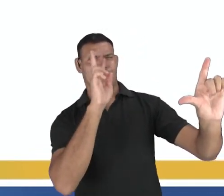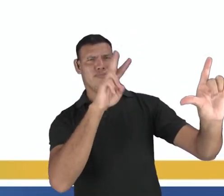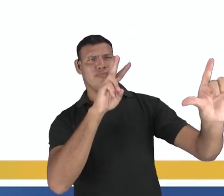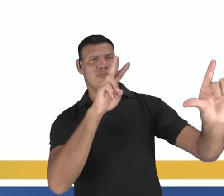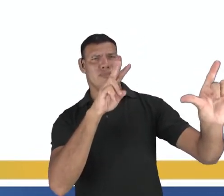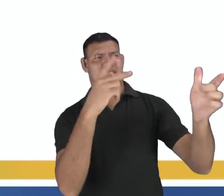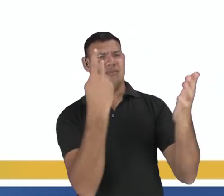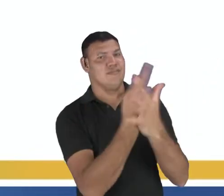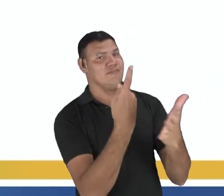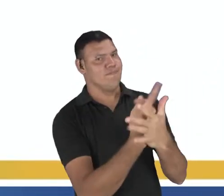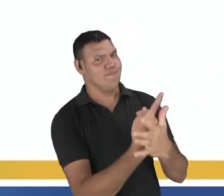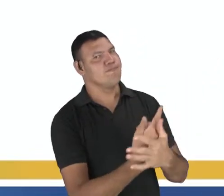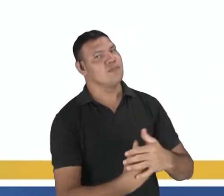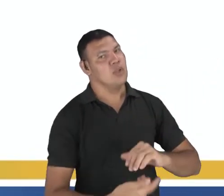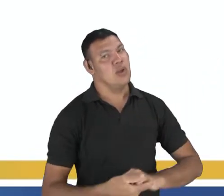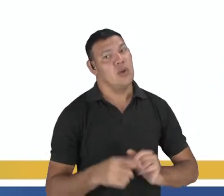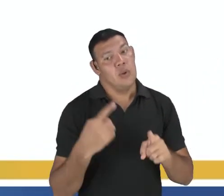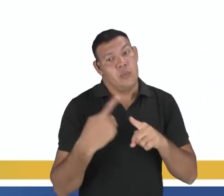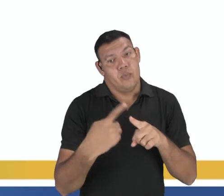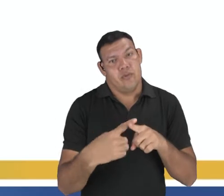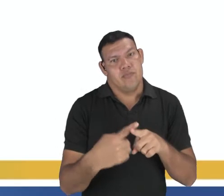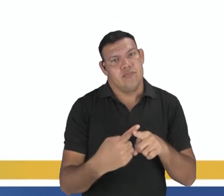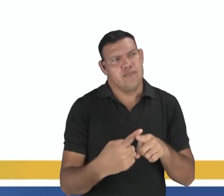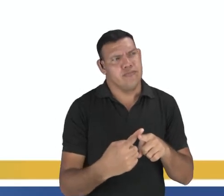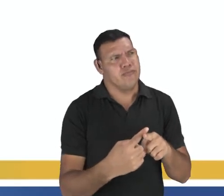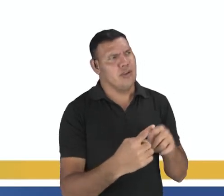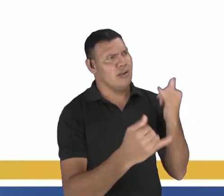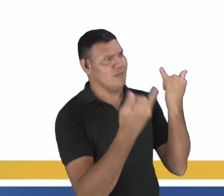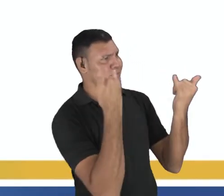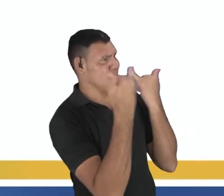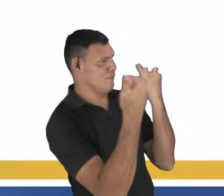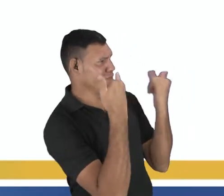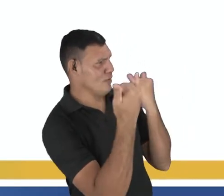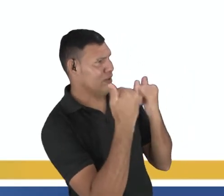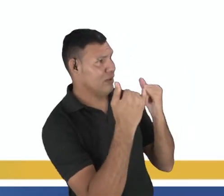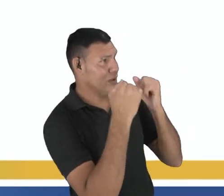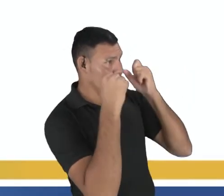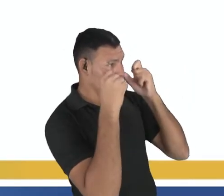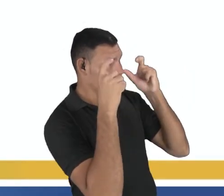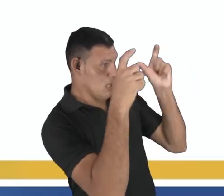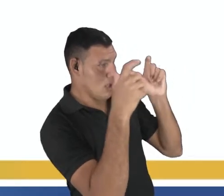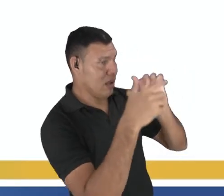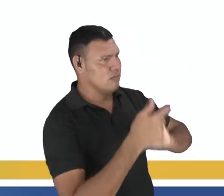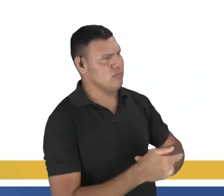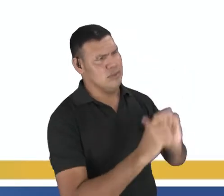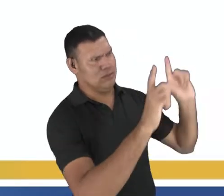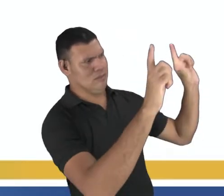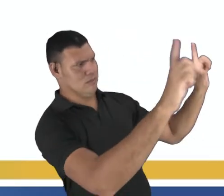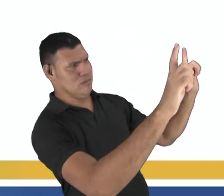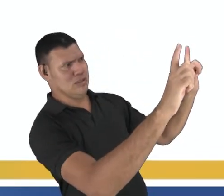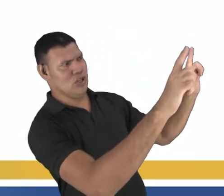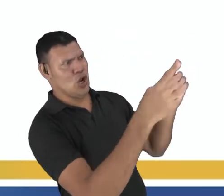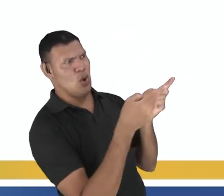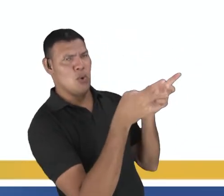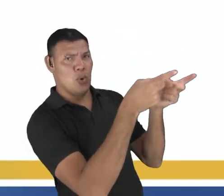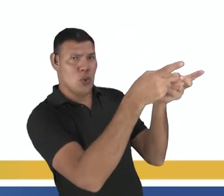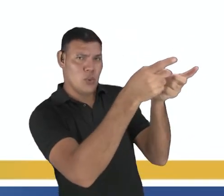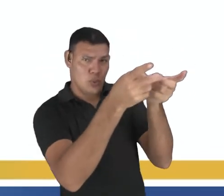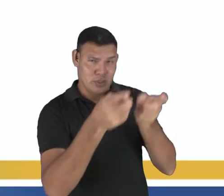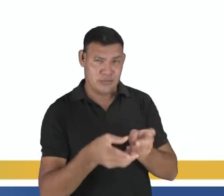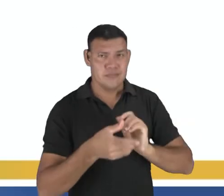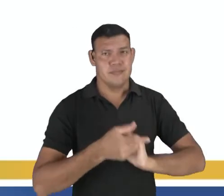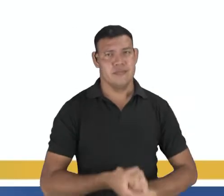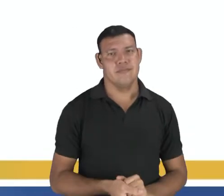maneira inadequada, né? Por ser uma placa, por ter que chamar a atenção de uma venda,